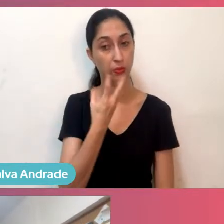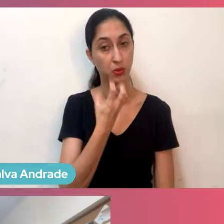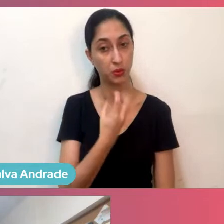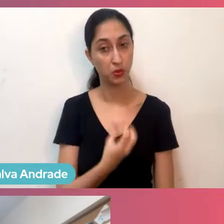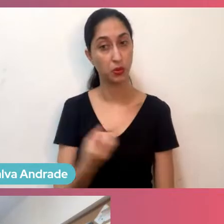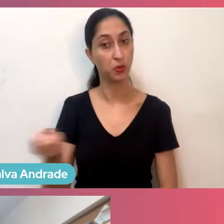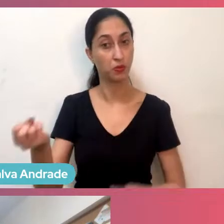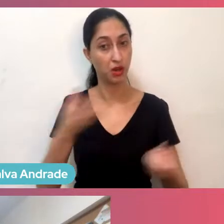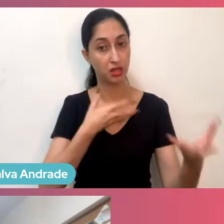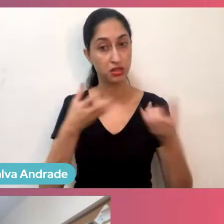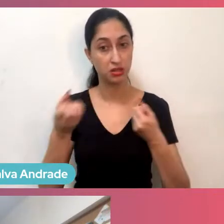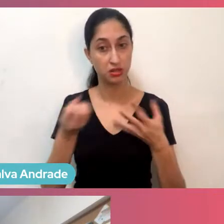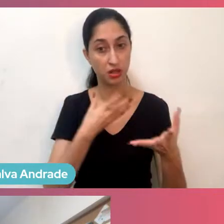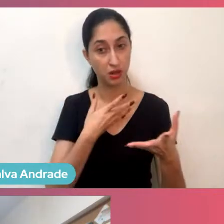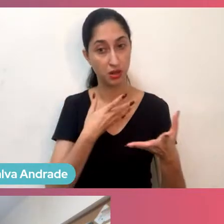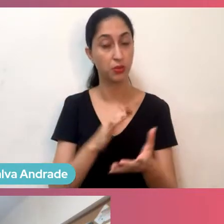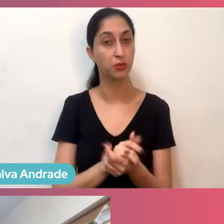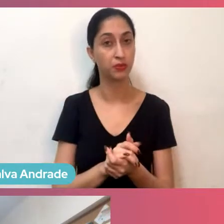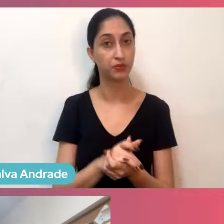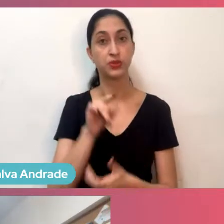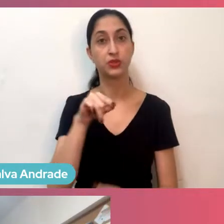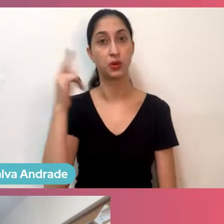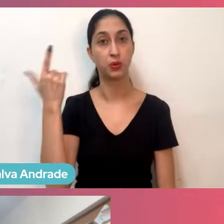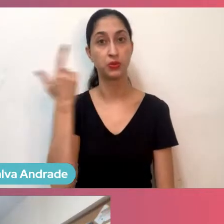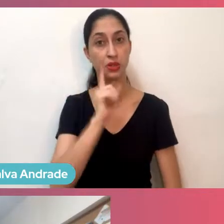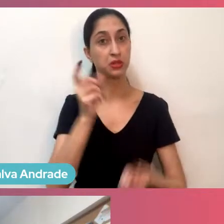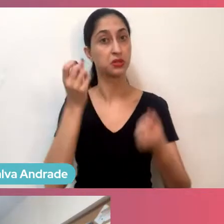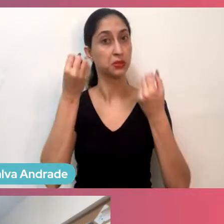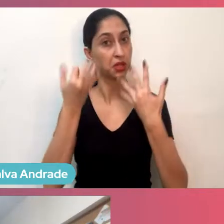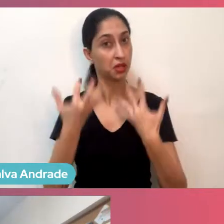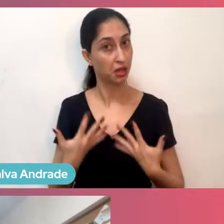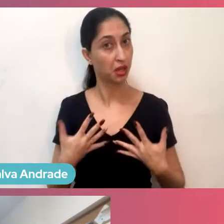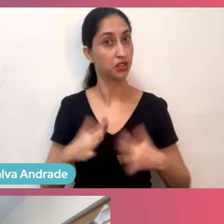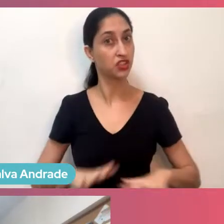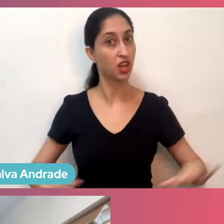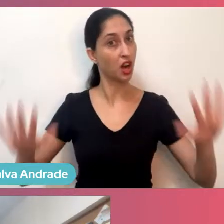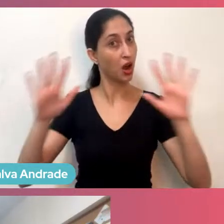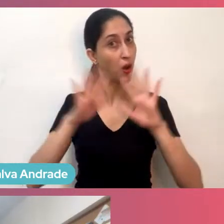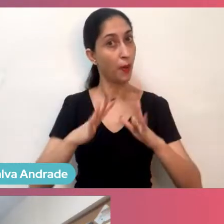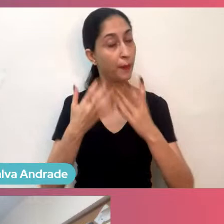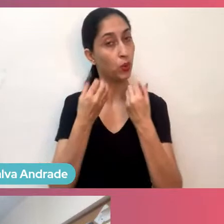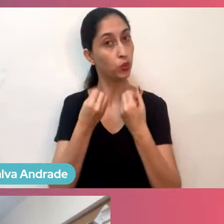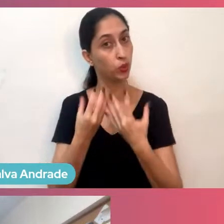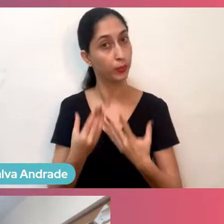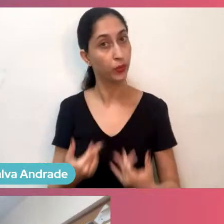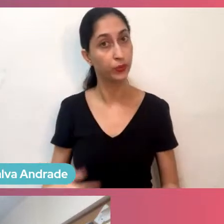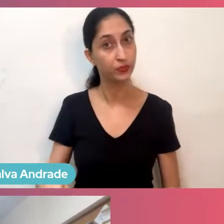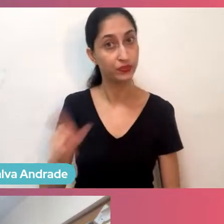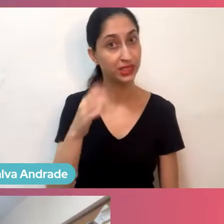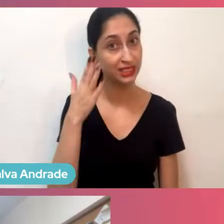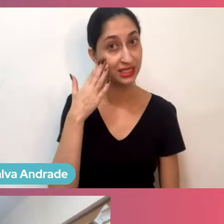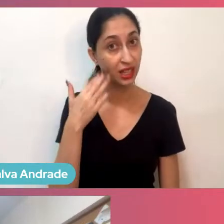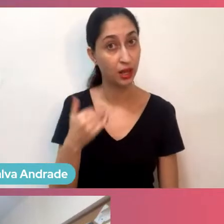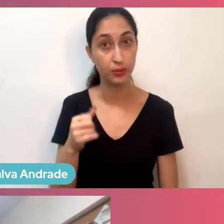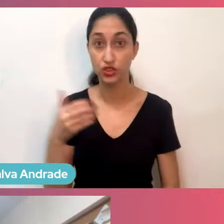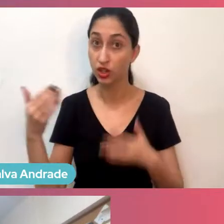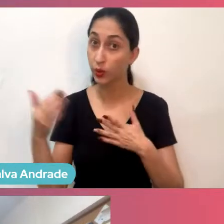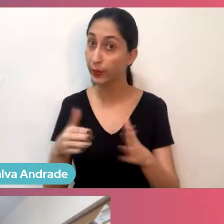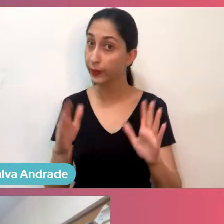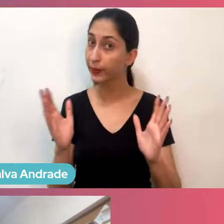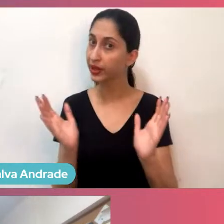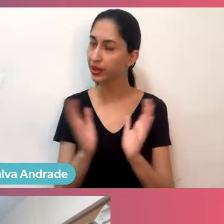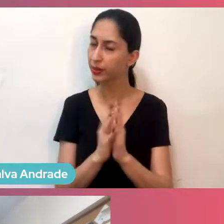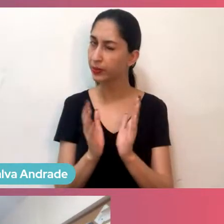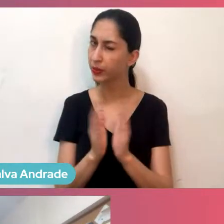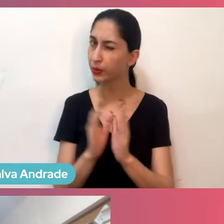e você tem aí o panorama completo do estado, isso foi bem legal. Já sabem aí, né, galera, chegou em Pernambuco, pode ligar para a